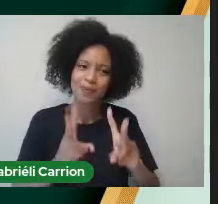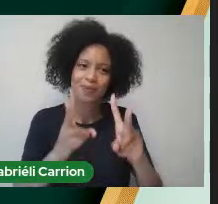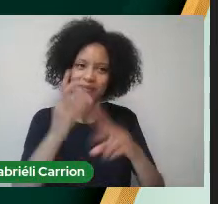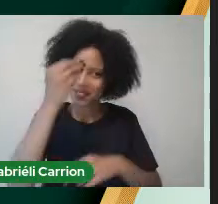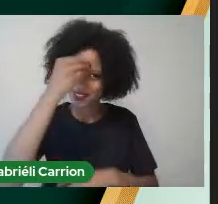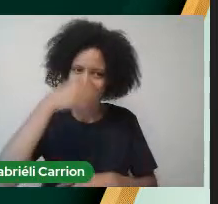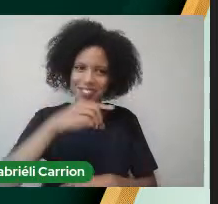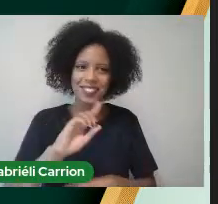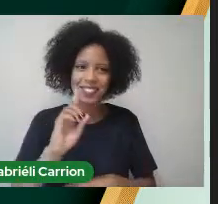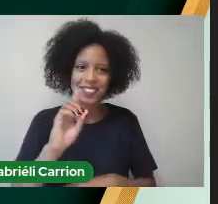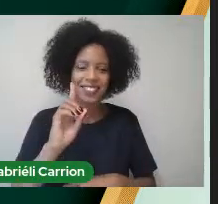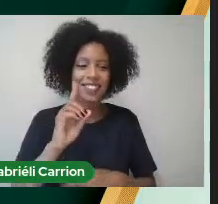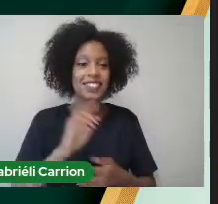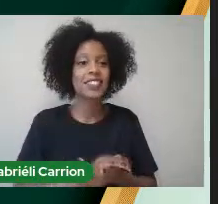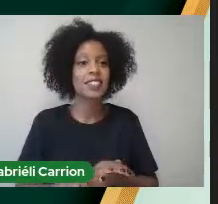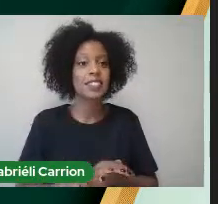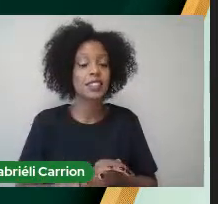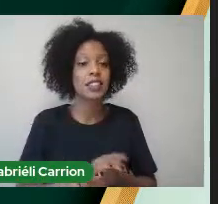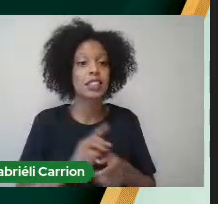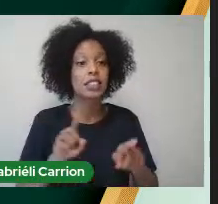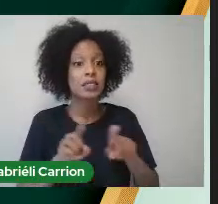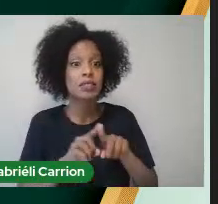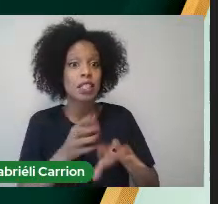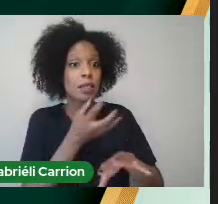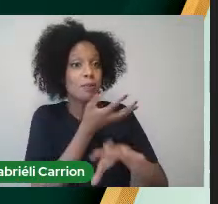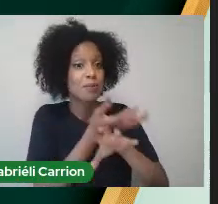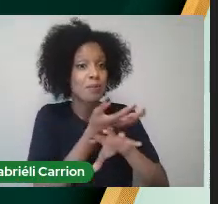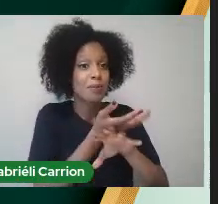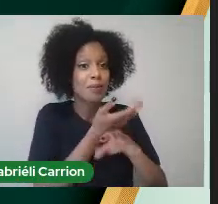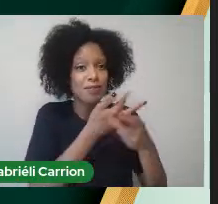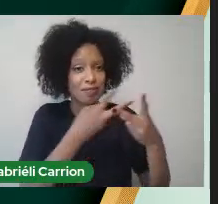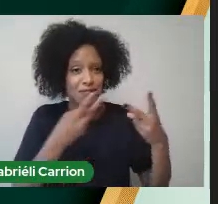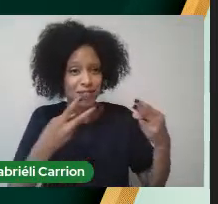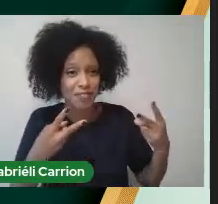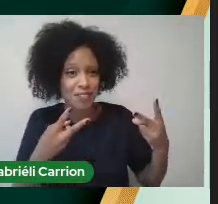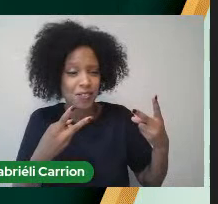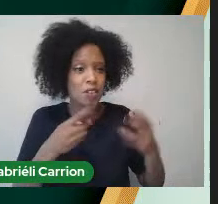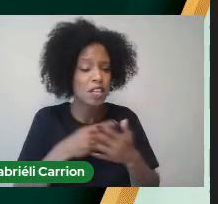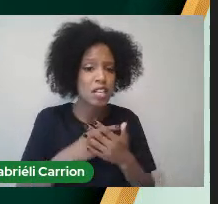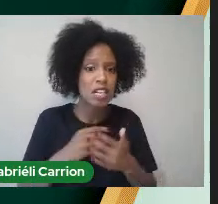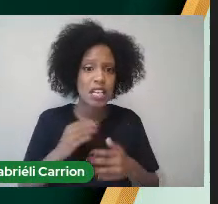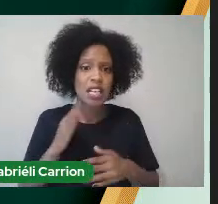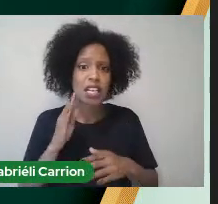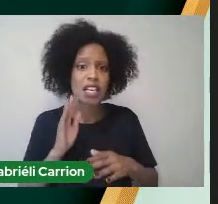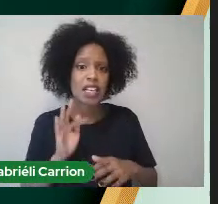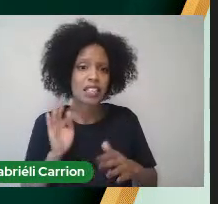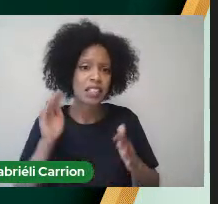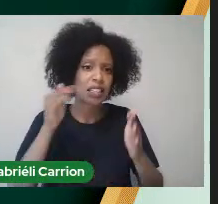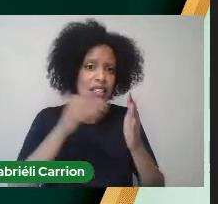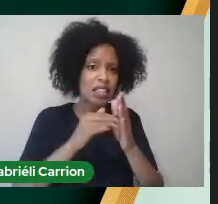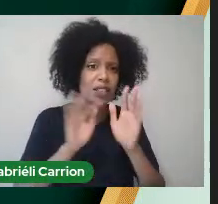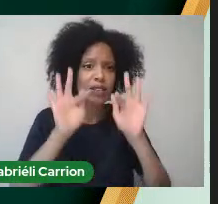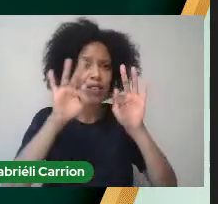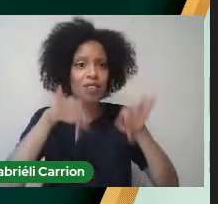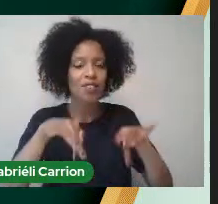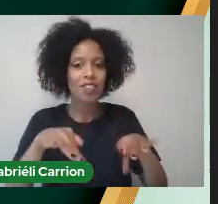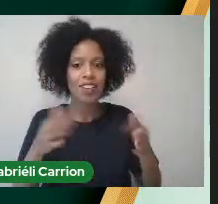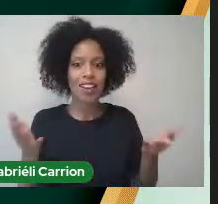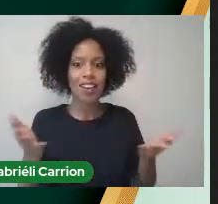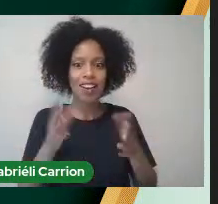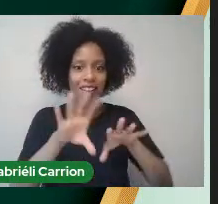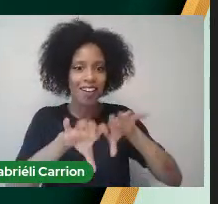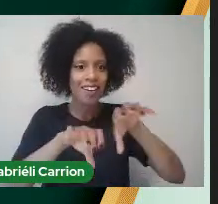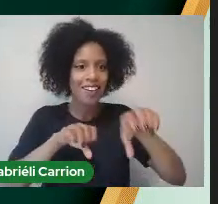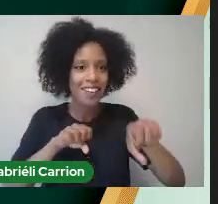Ao decorrer De cada matéria Sabíamos Que quando Chegasse ao final Estaríamos Nesse momento Todavia